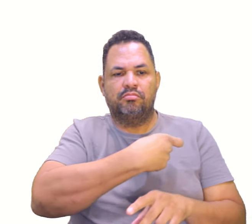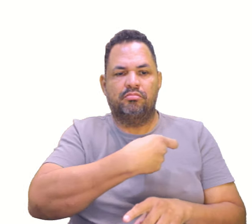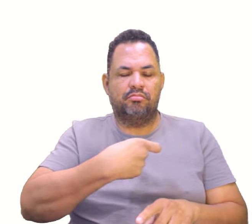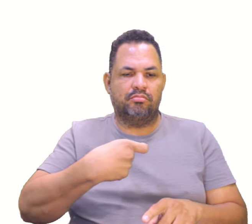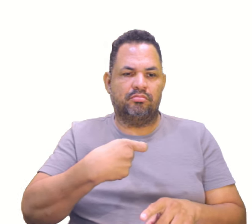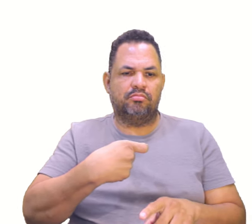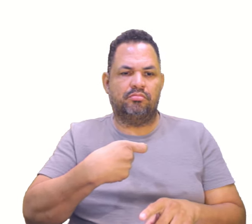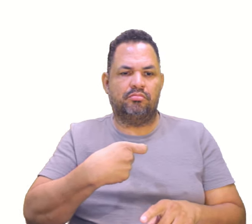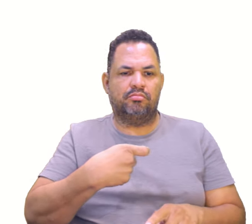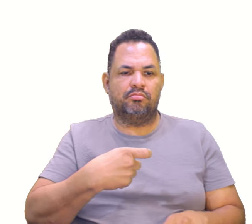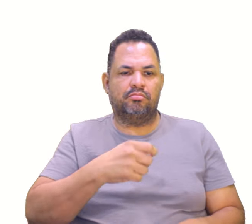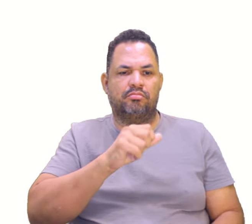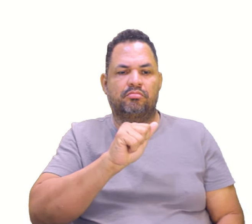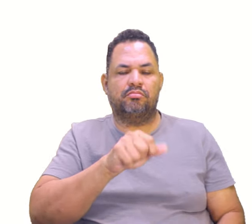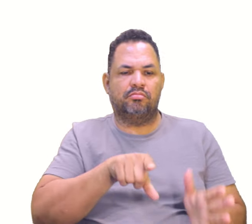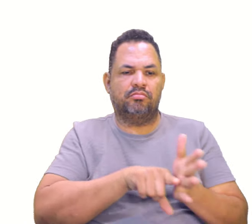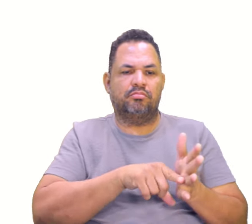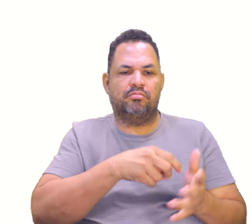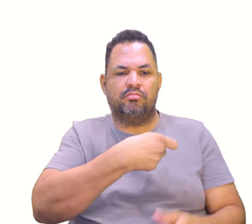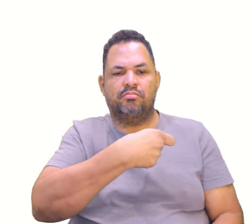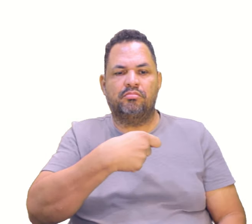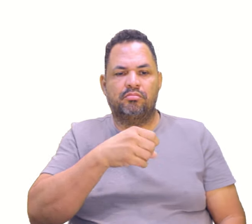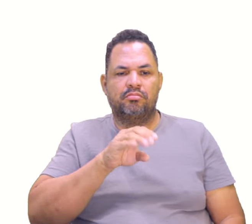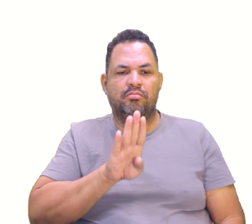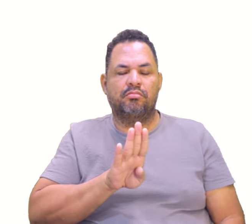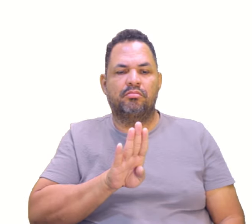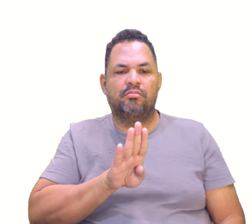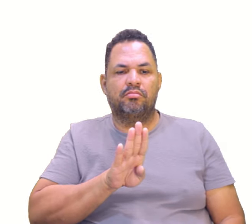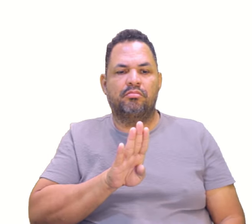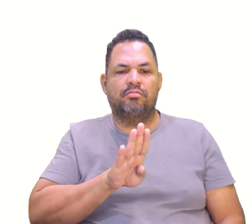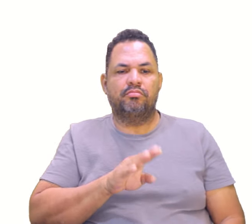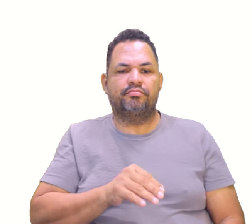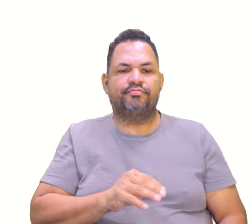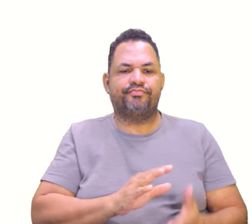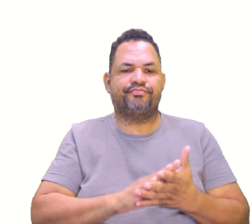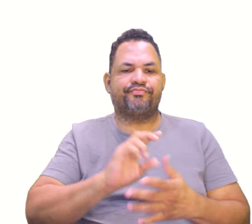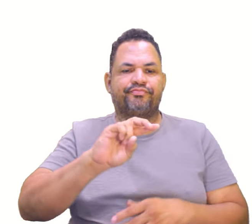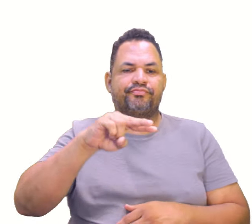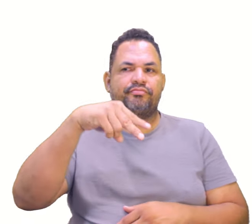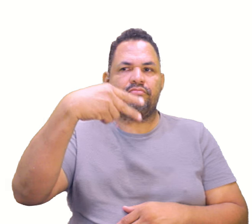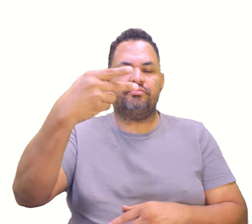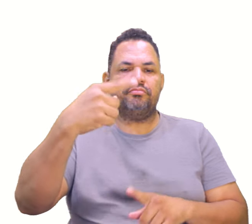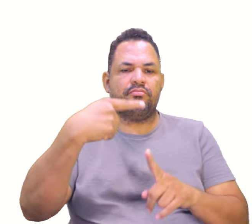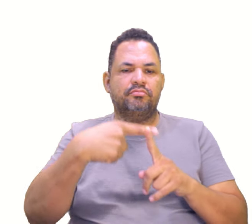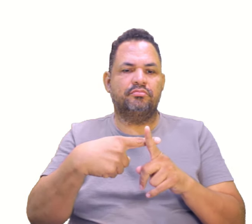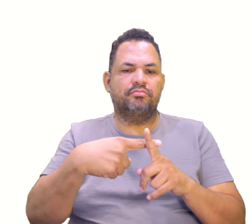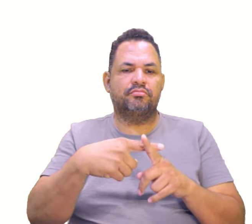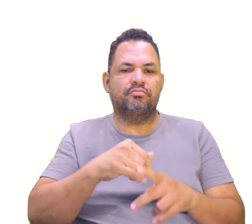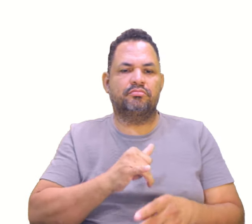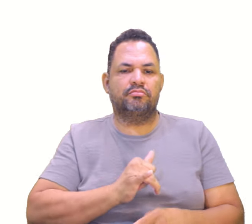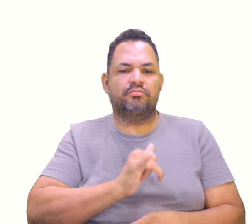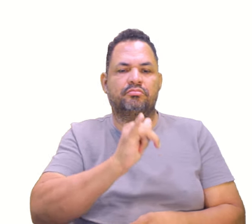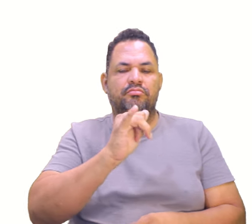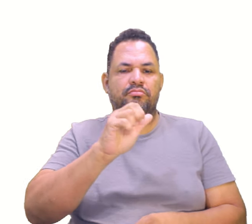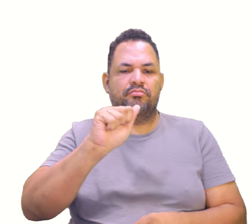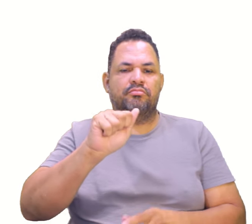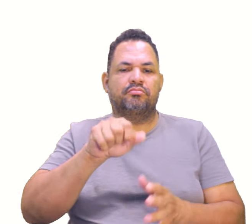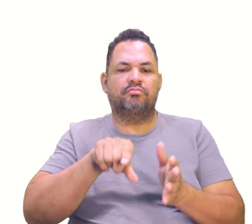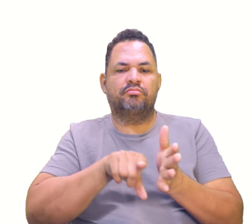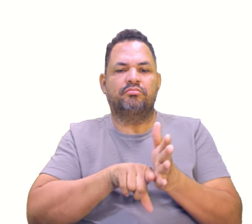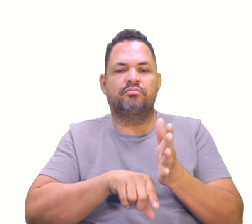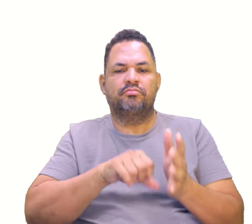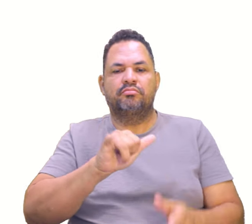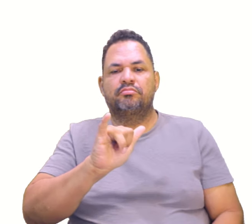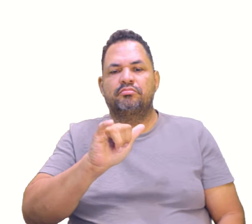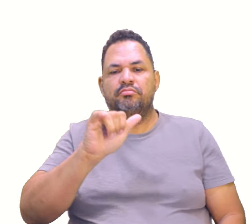do A menos o x do B ao quadrado, mais y do A menos